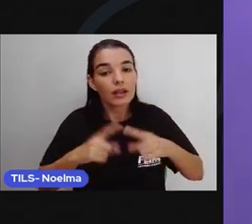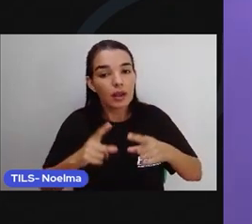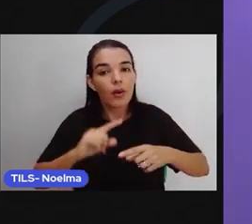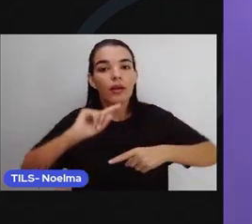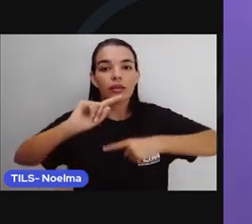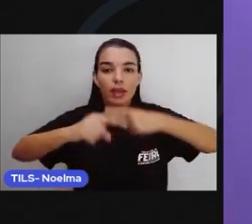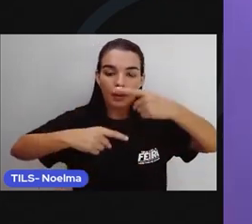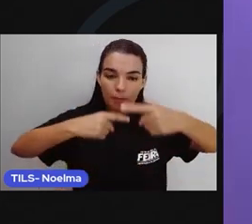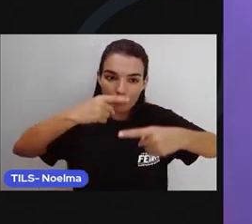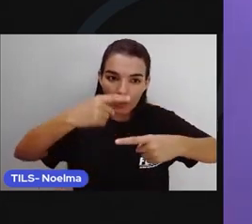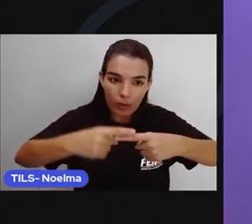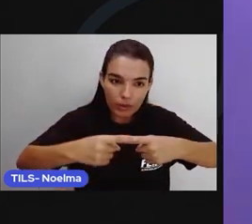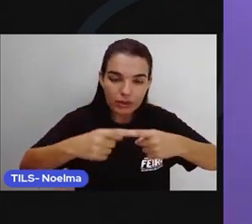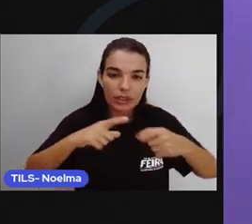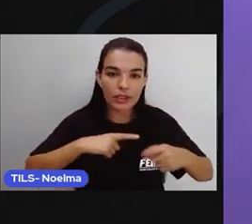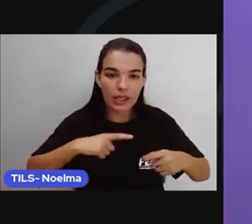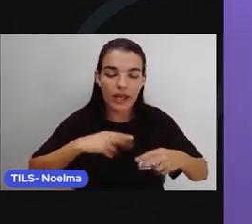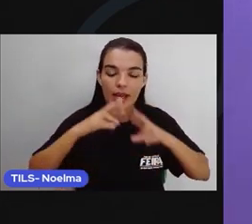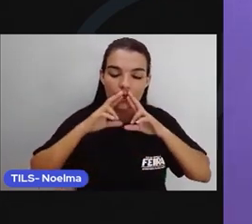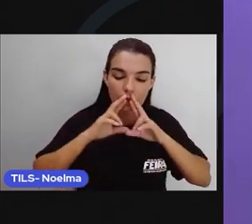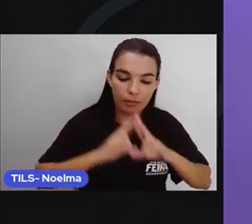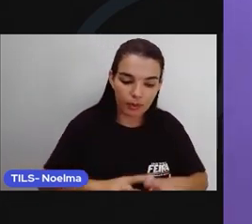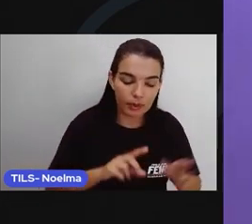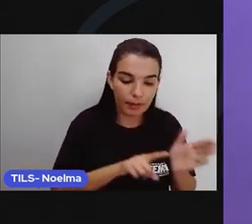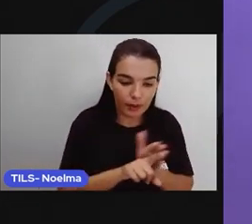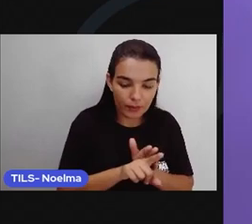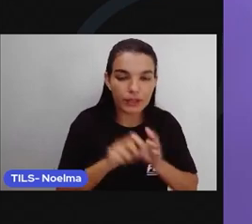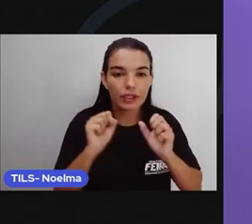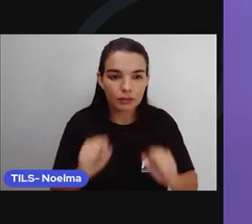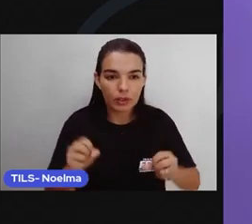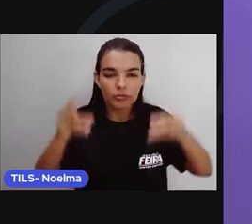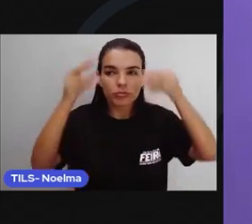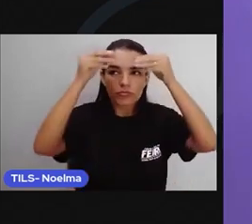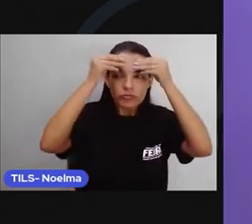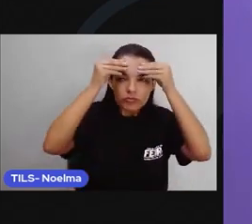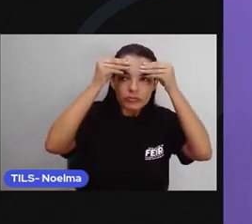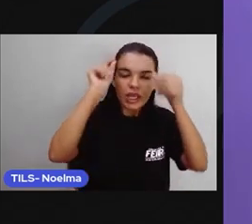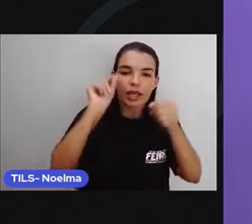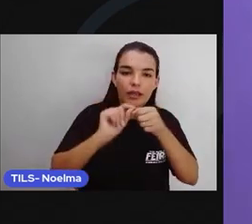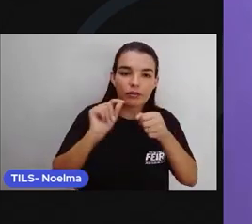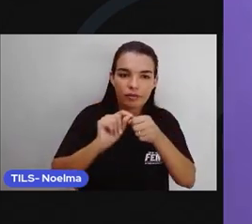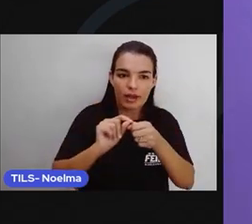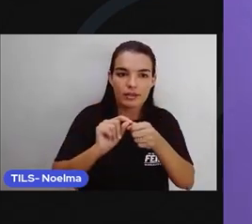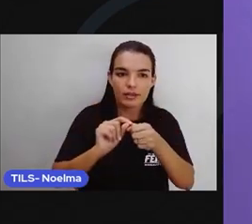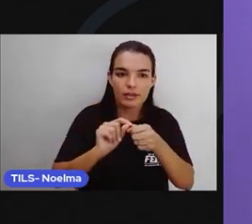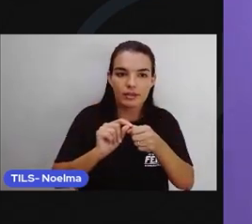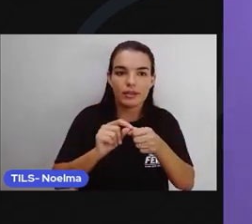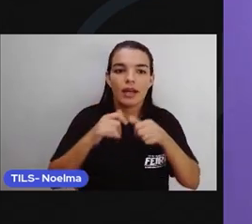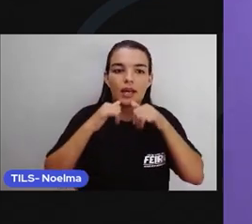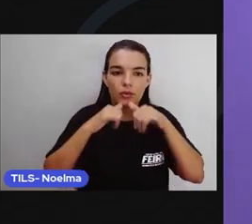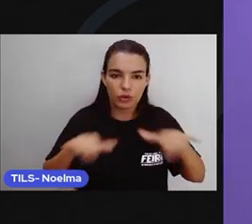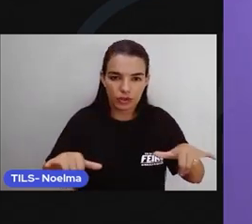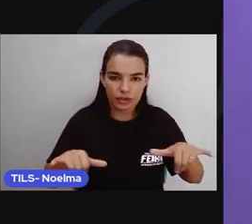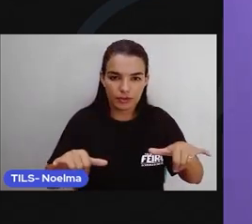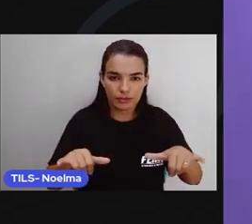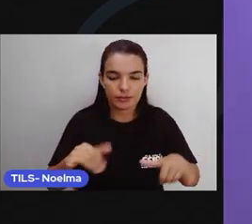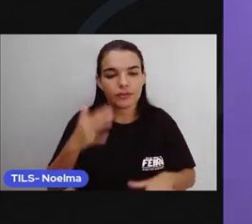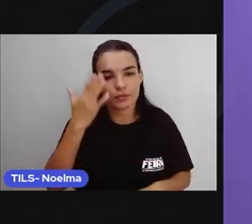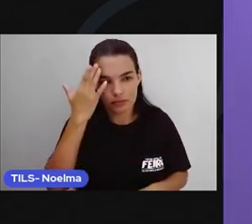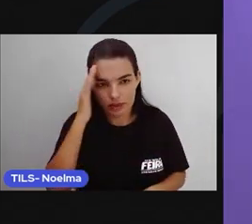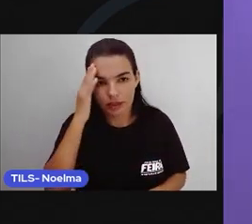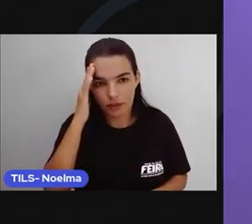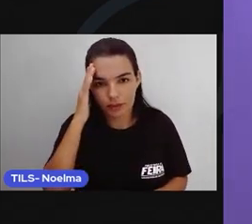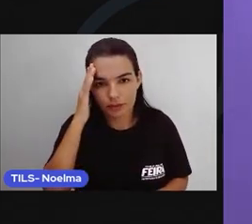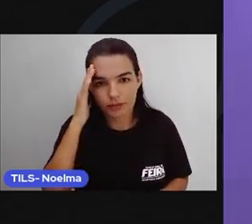escrevi o texto. Essa é uma dica para você. Se você quer escrever sobre um determinado assunto, responda a essas perguntas que a gente fez aqui durante a